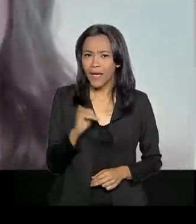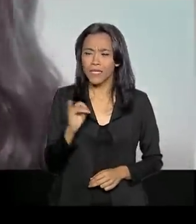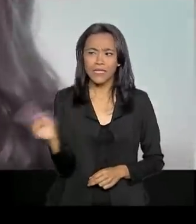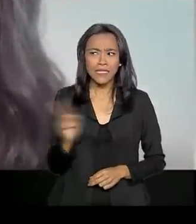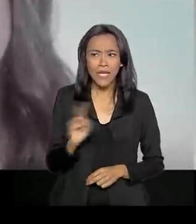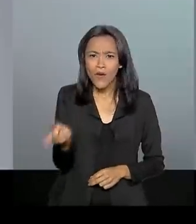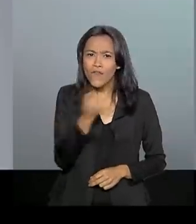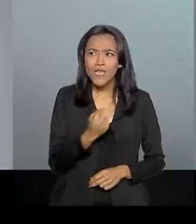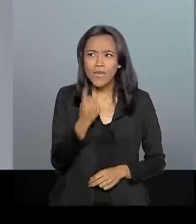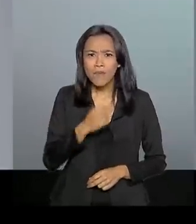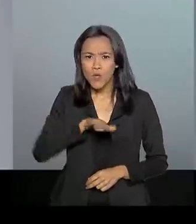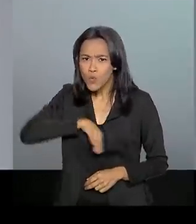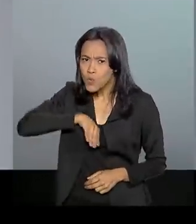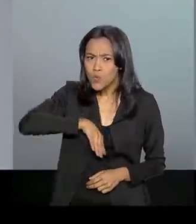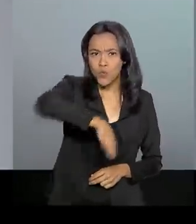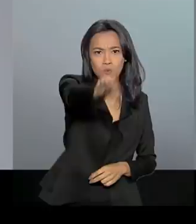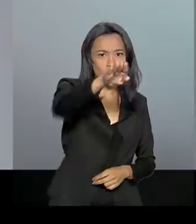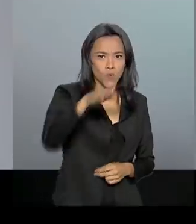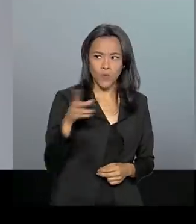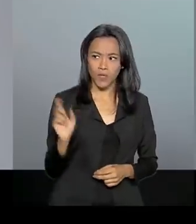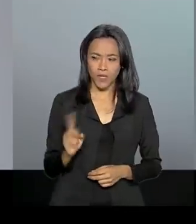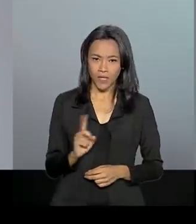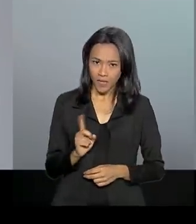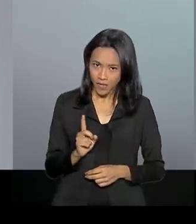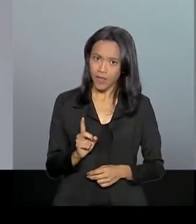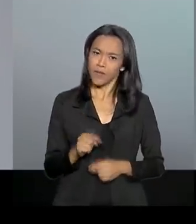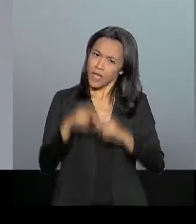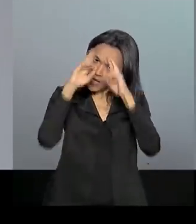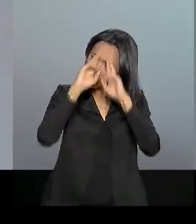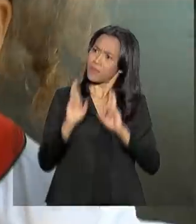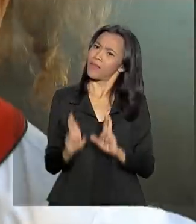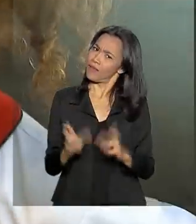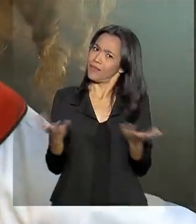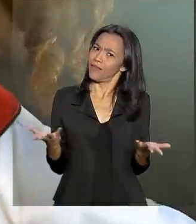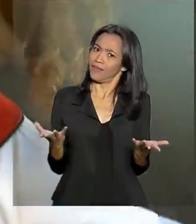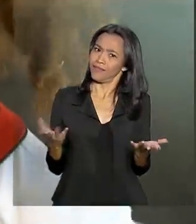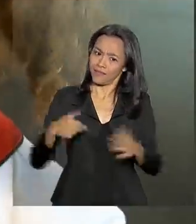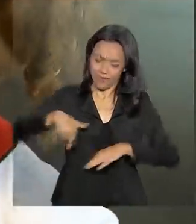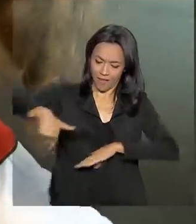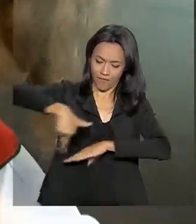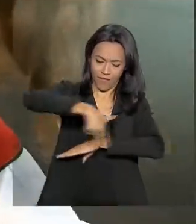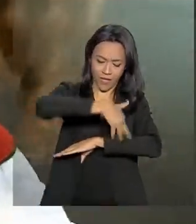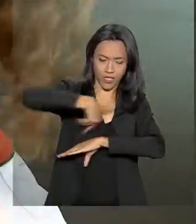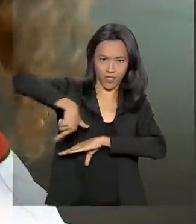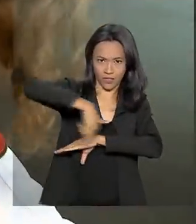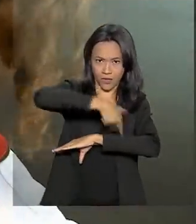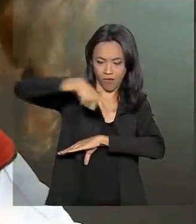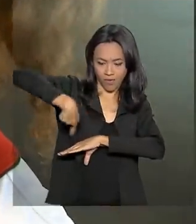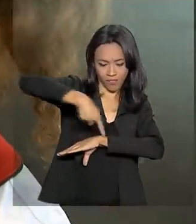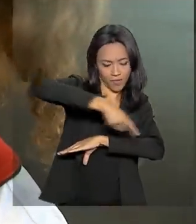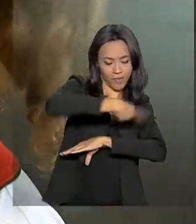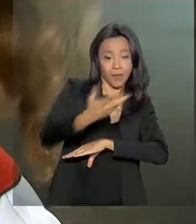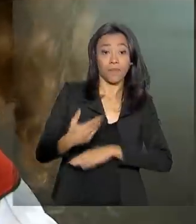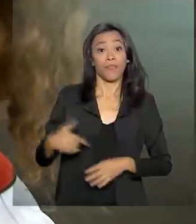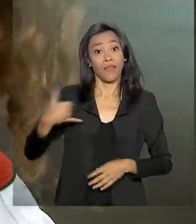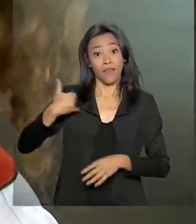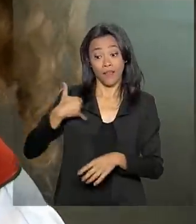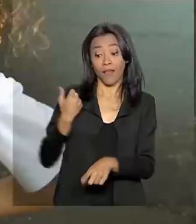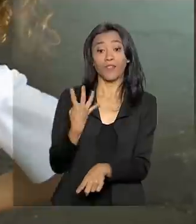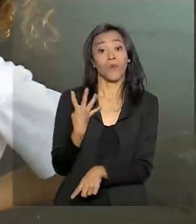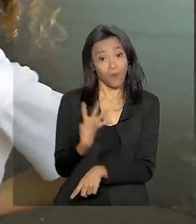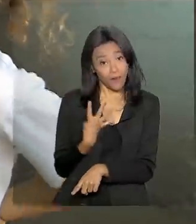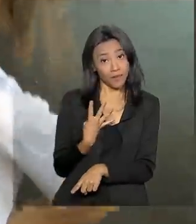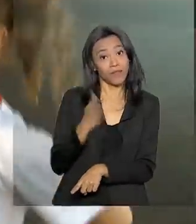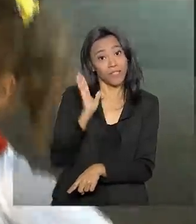sinal vermelho. Quando tem gente passando na faixa, respeita. E a pequena Beatriz só tem 4 anos